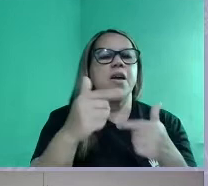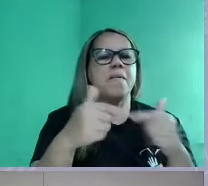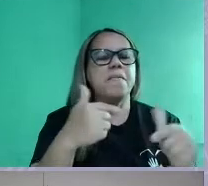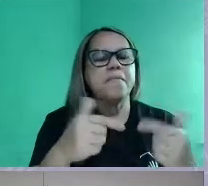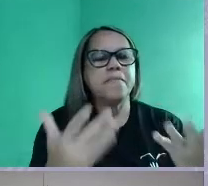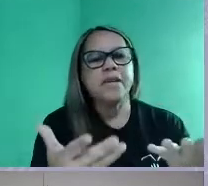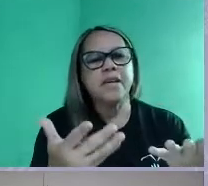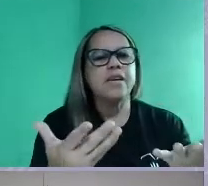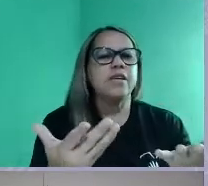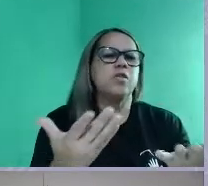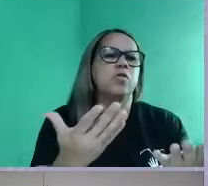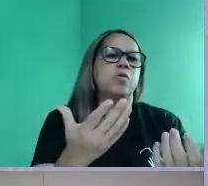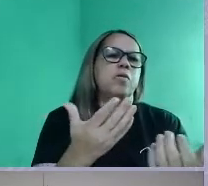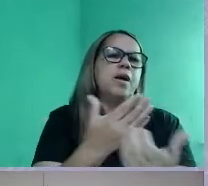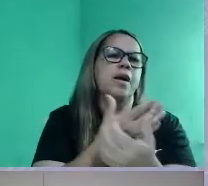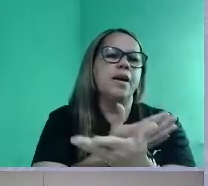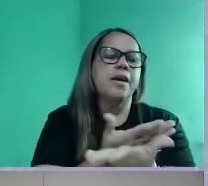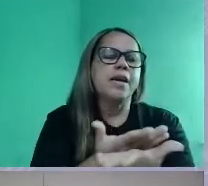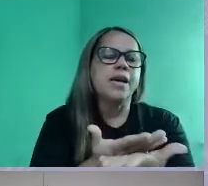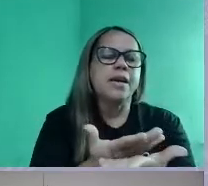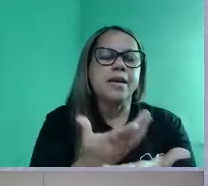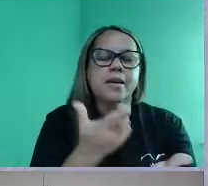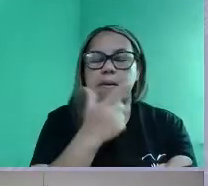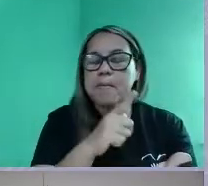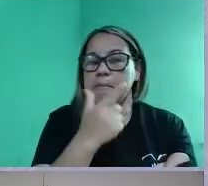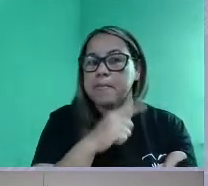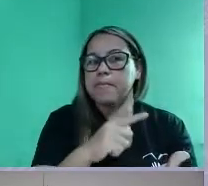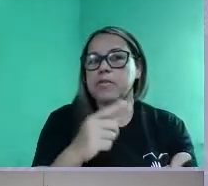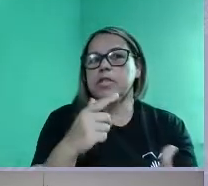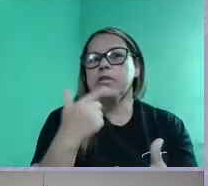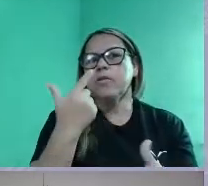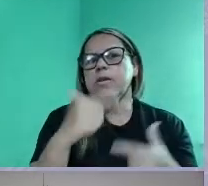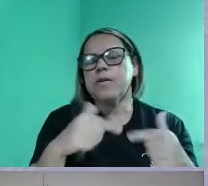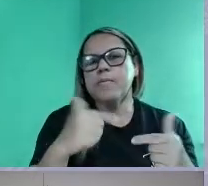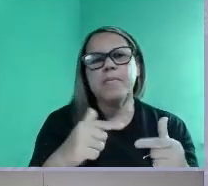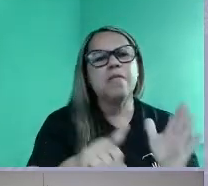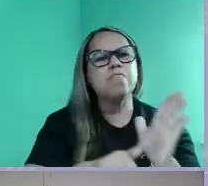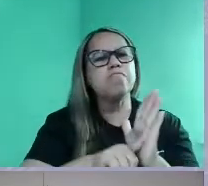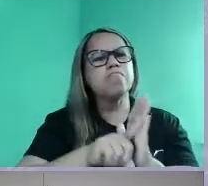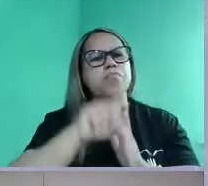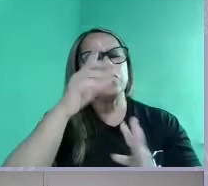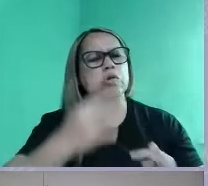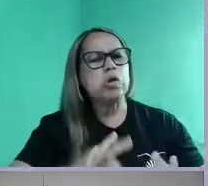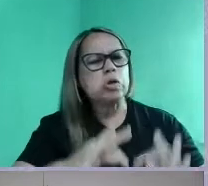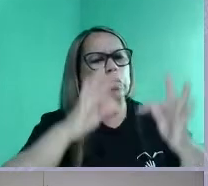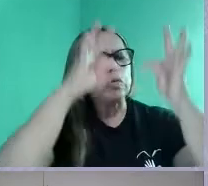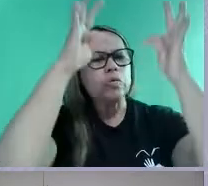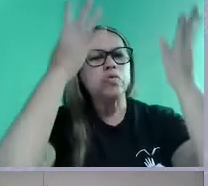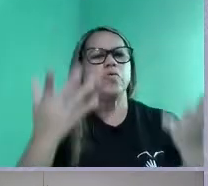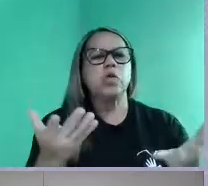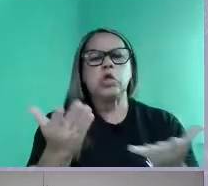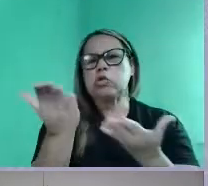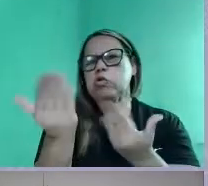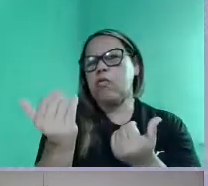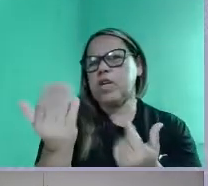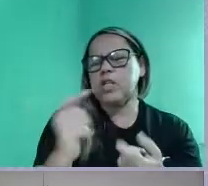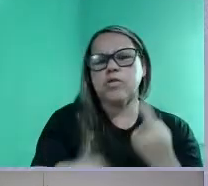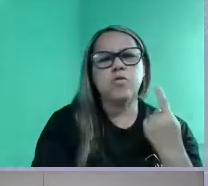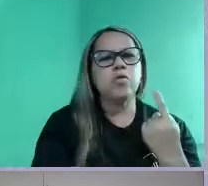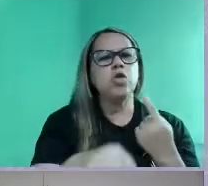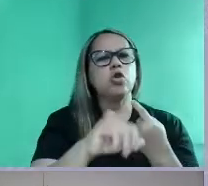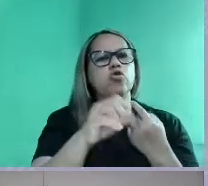posto de trabalho, avanço tecnológico, transformação, tecnologias, né? Juventude, jovens,